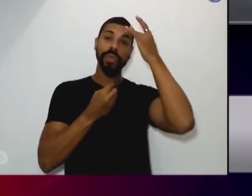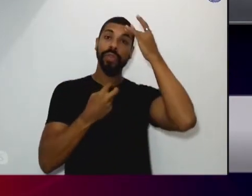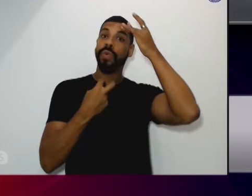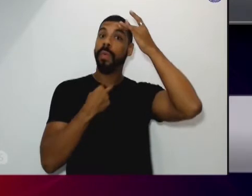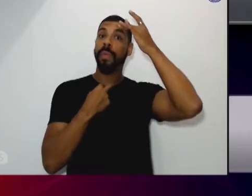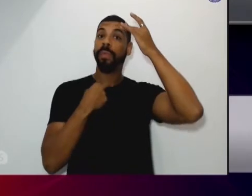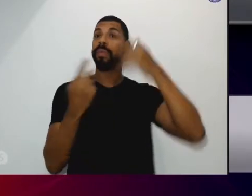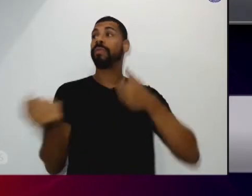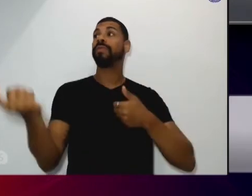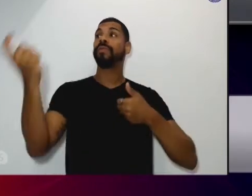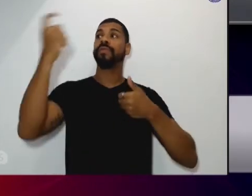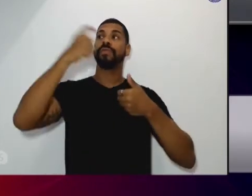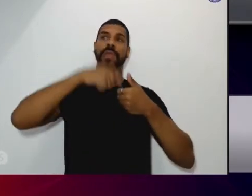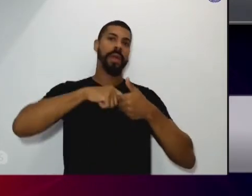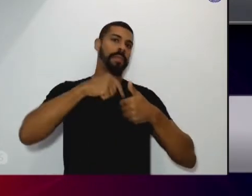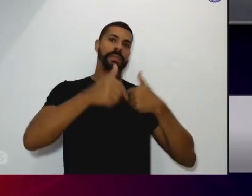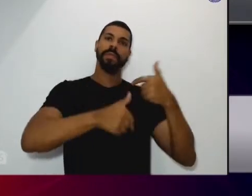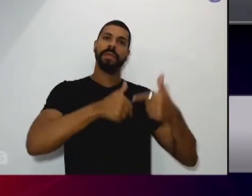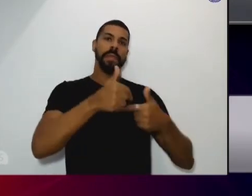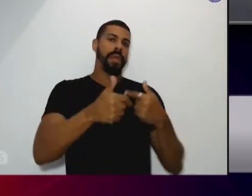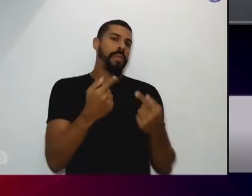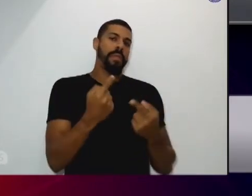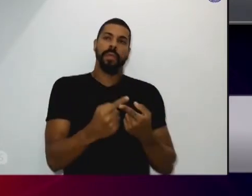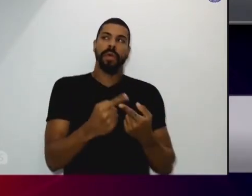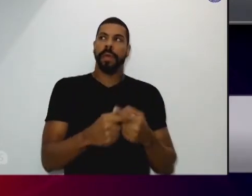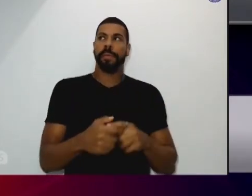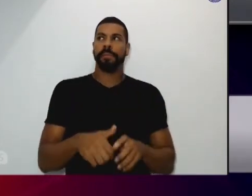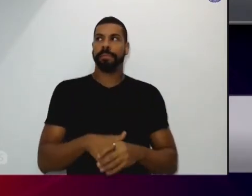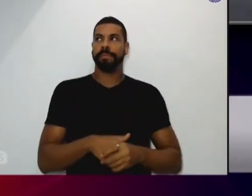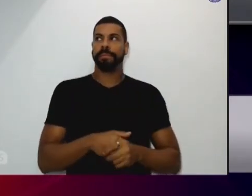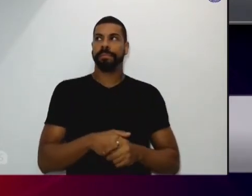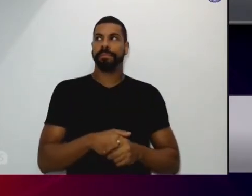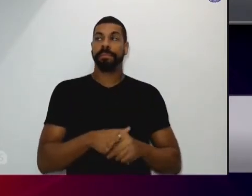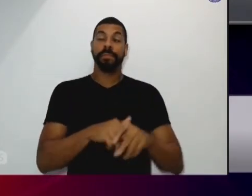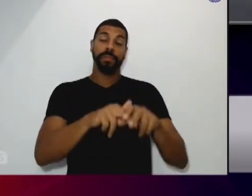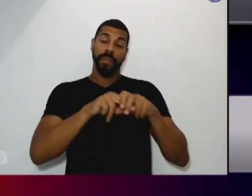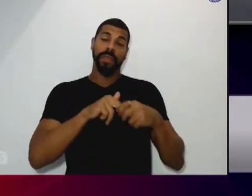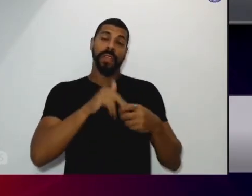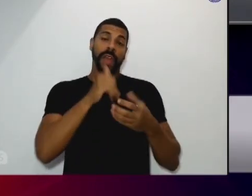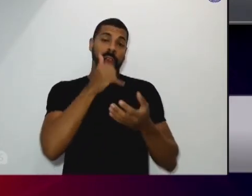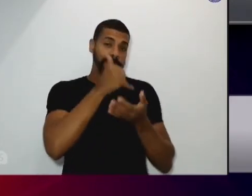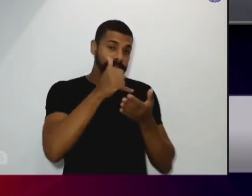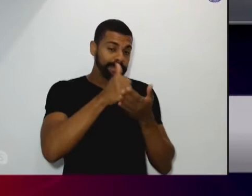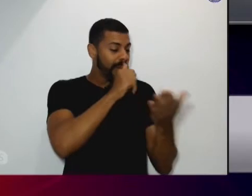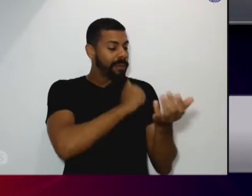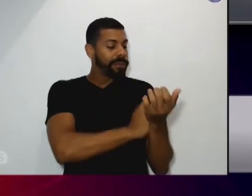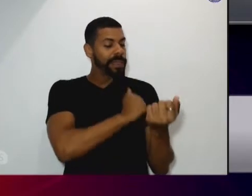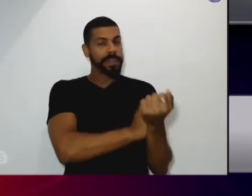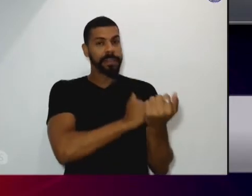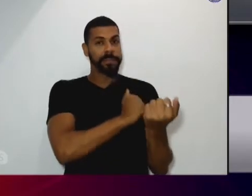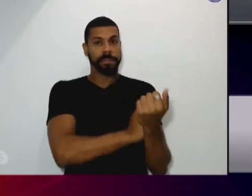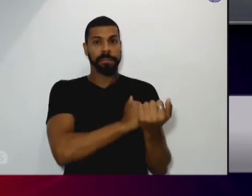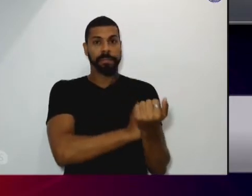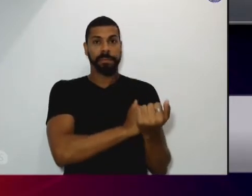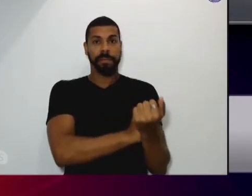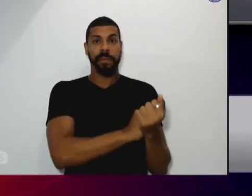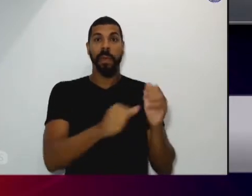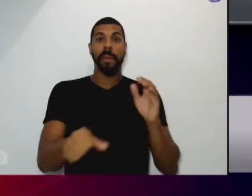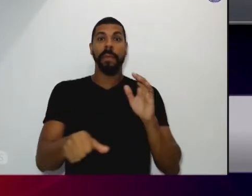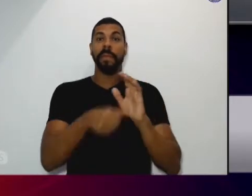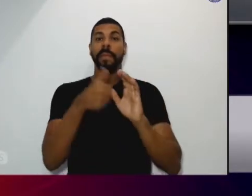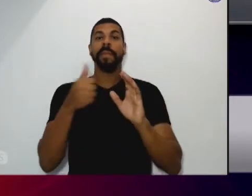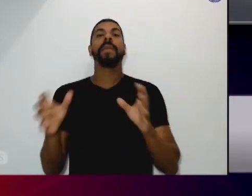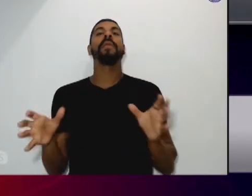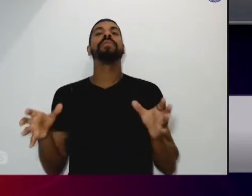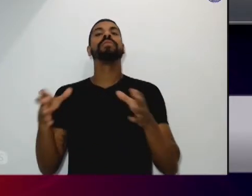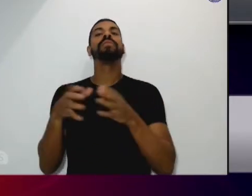porque eles ficam inativos por causa da droga então a gente pensou em criar a primeira cooperativa social